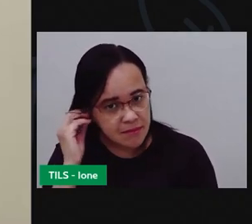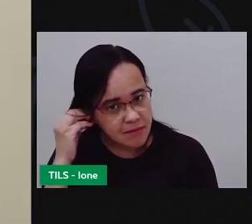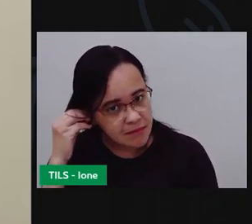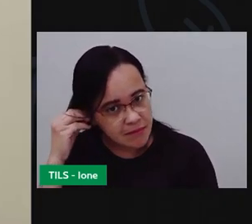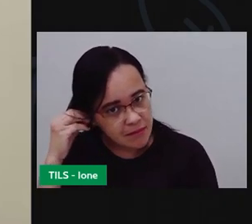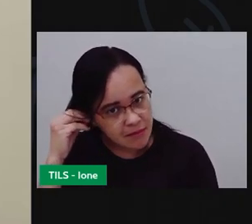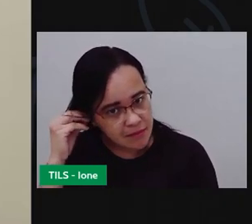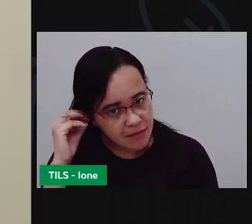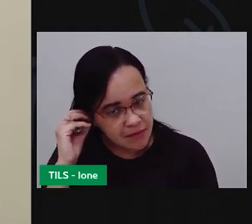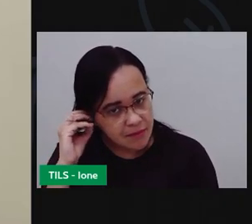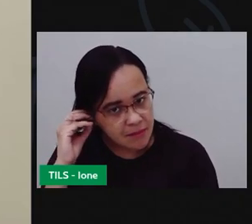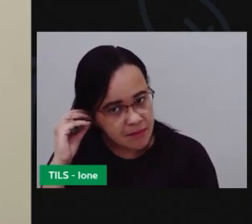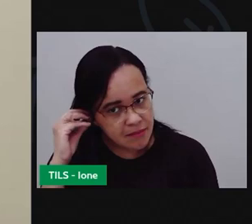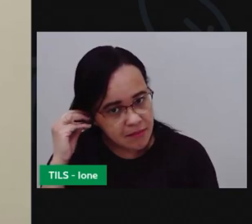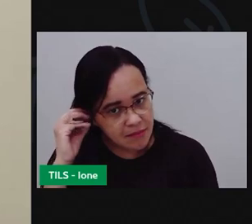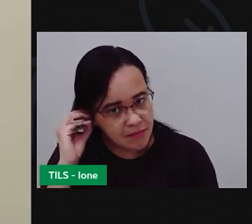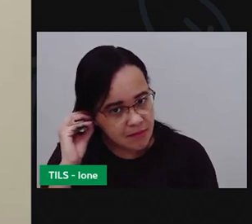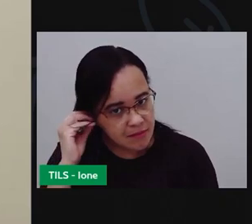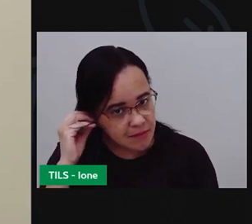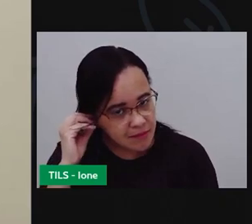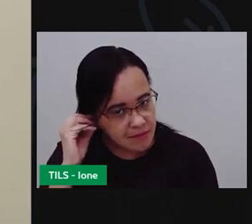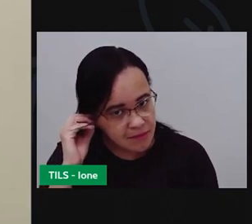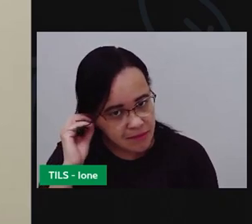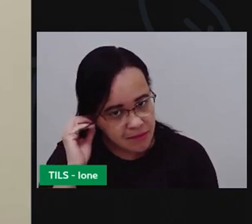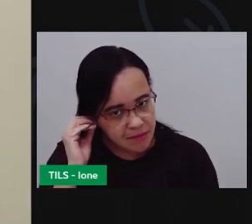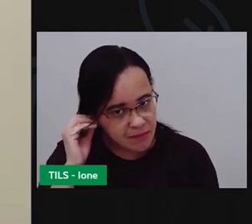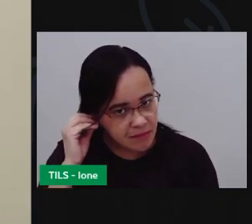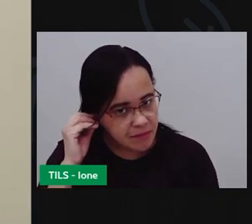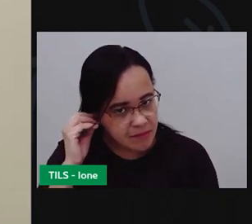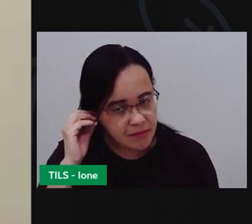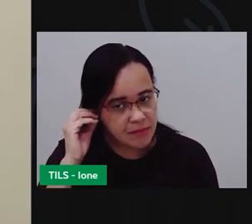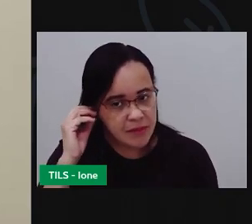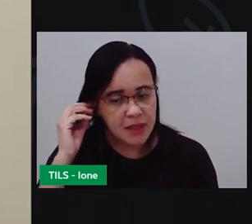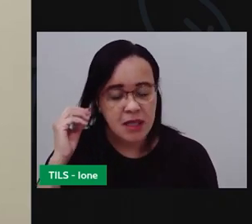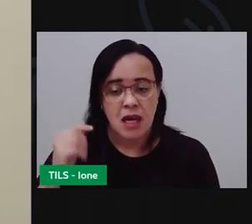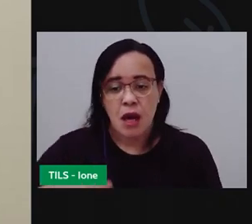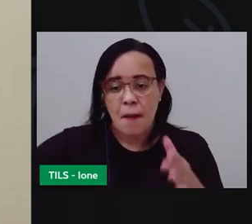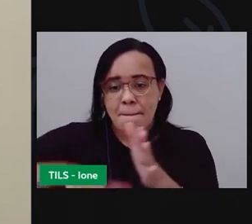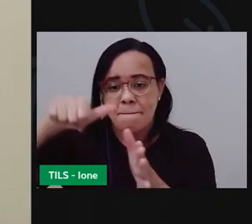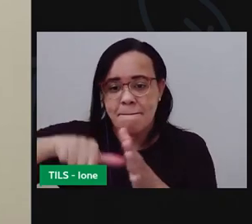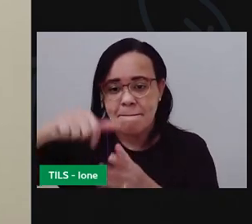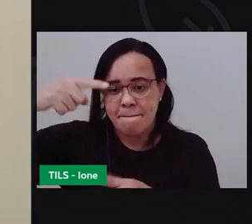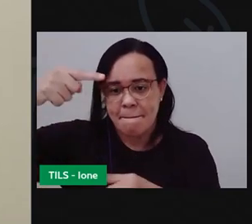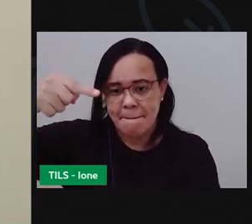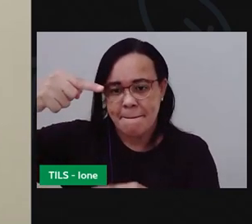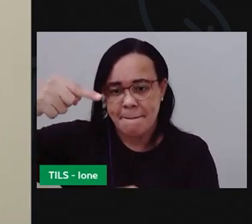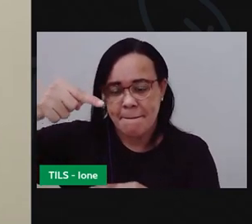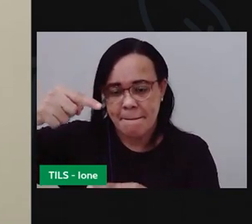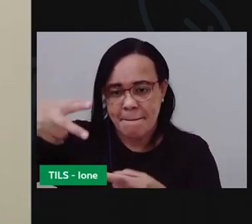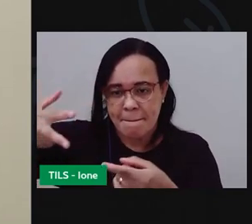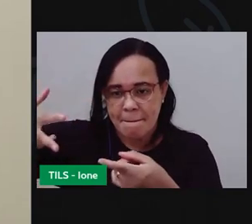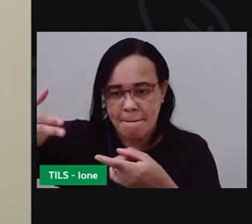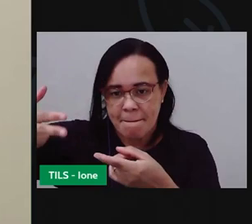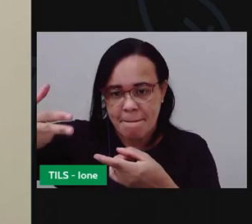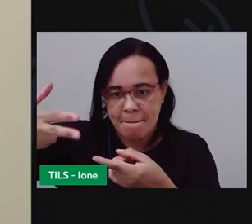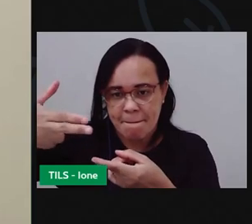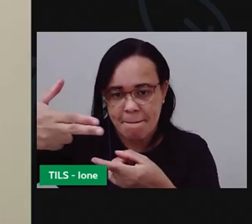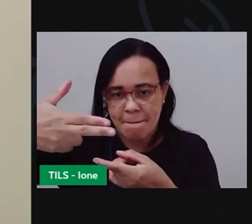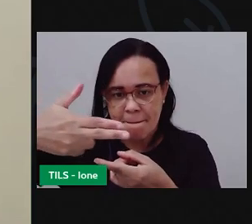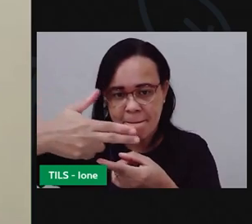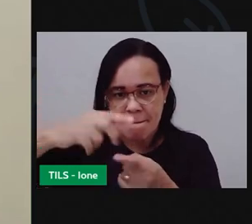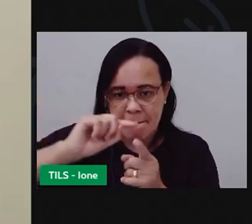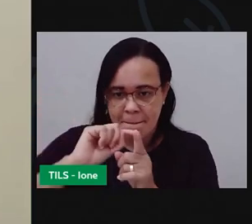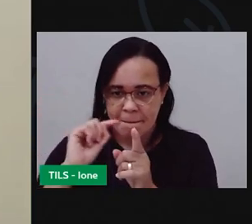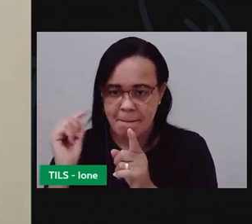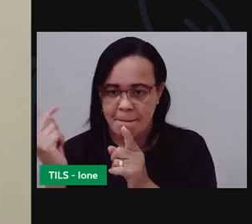você vai recortar ela ao meio olha nessa minha garrafa ela tem uma marcação já tem uma linha